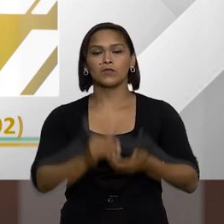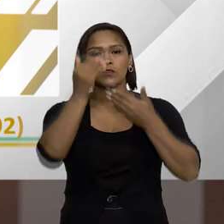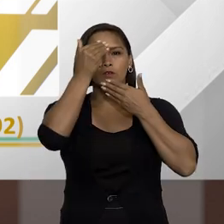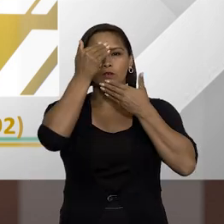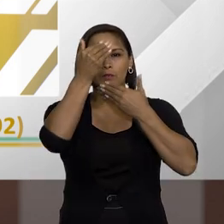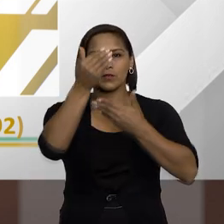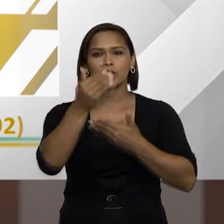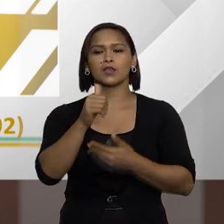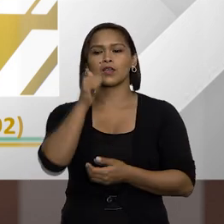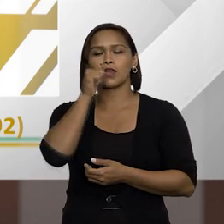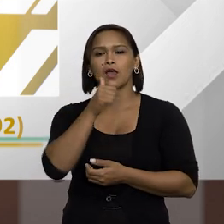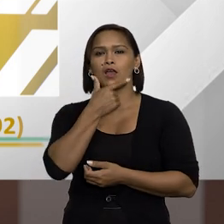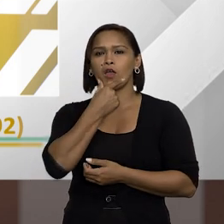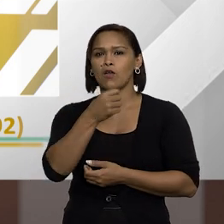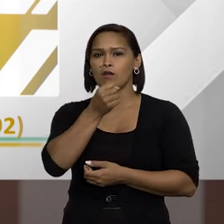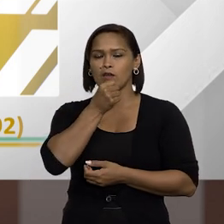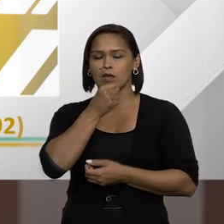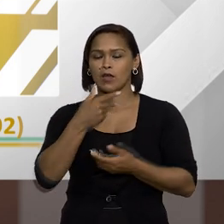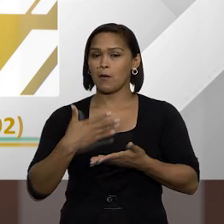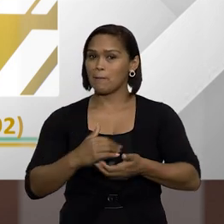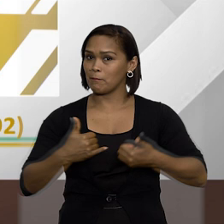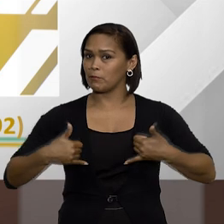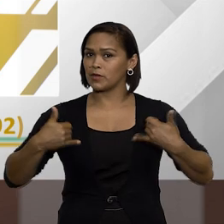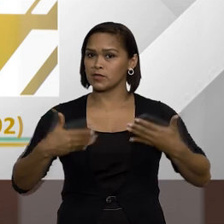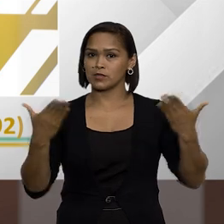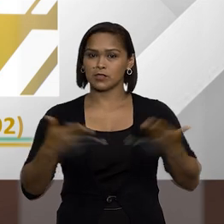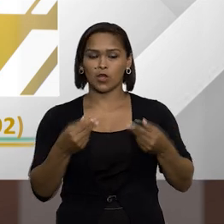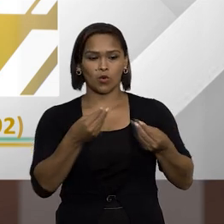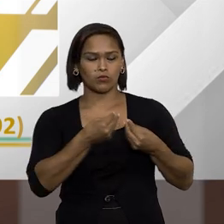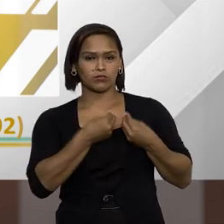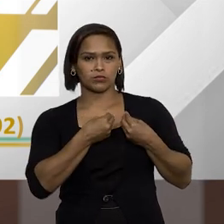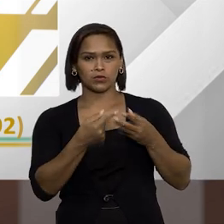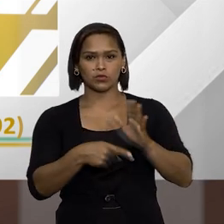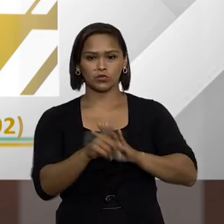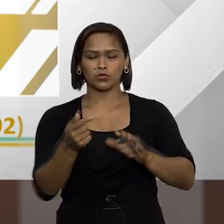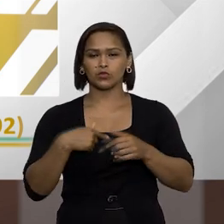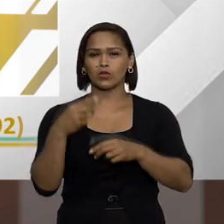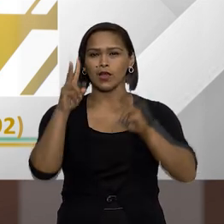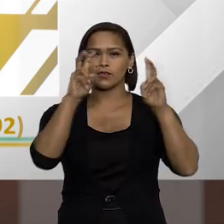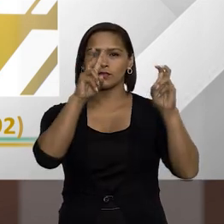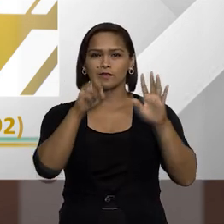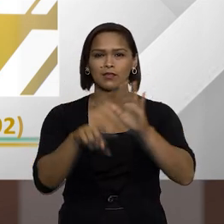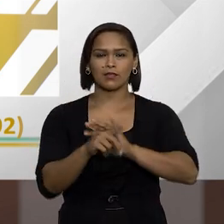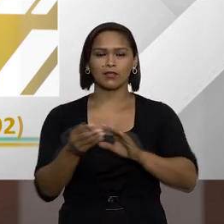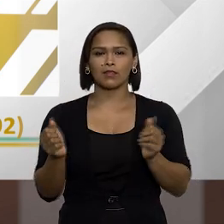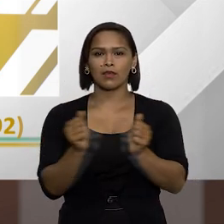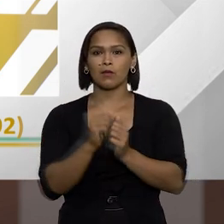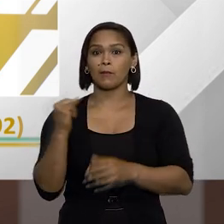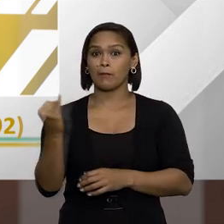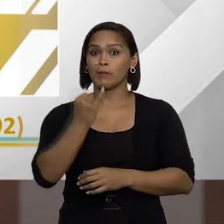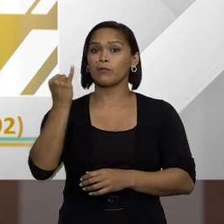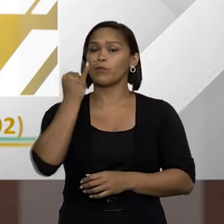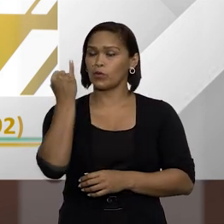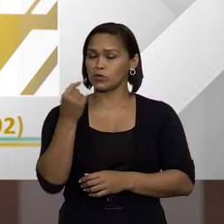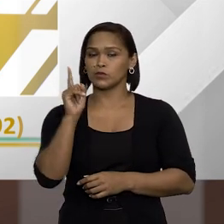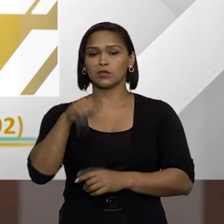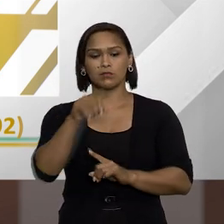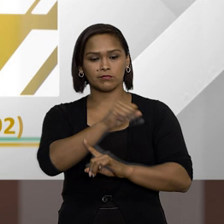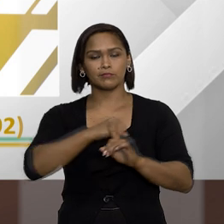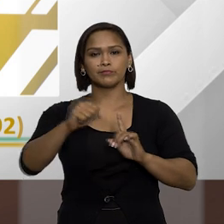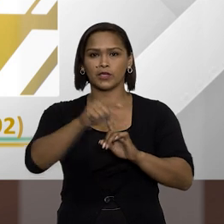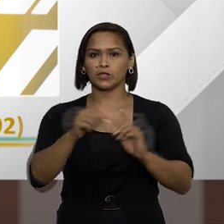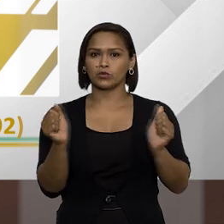Muito obrigado, Tiago. Muito obrigado, Fátima. É um prazer estar aqui com vocês, falando um pouquinho desse assunto aí tão relevante, tão